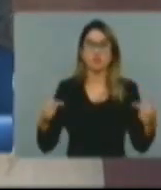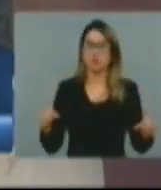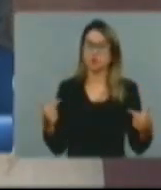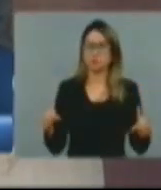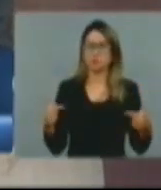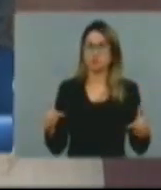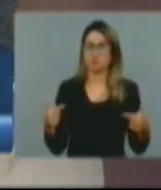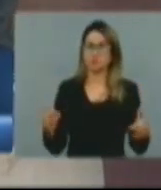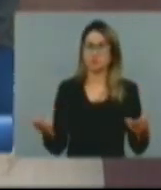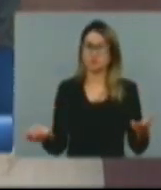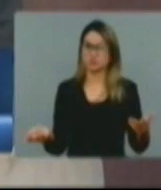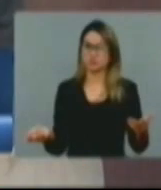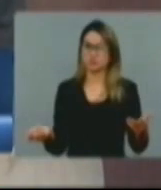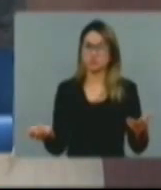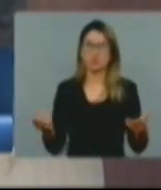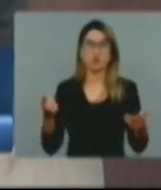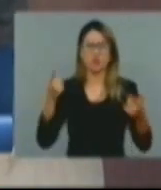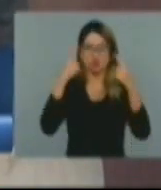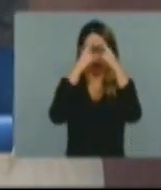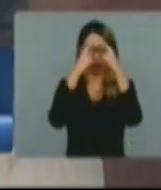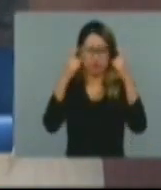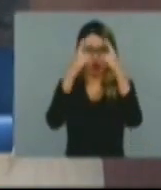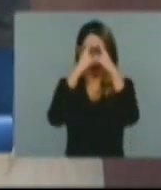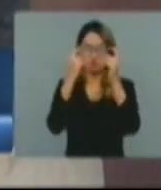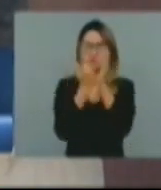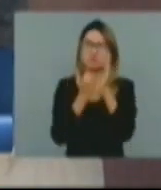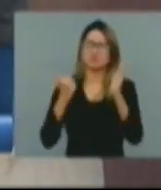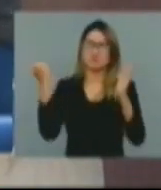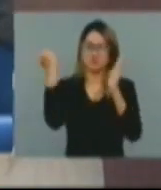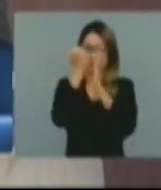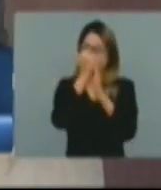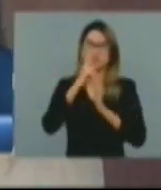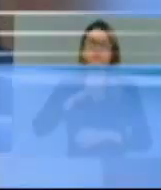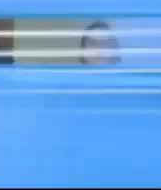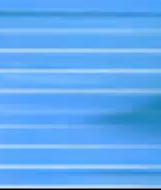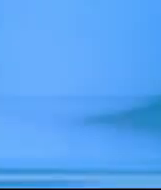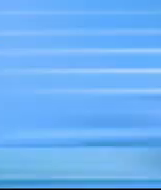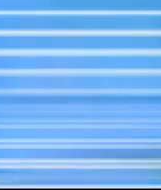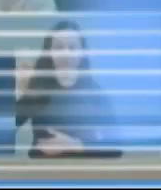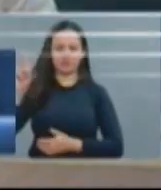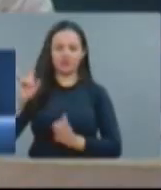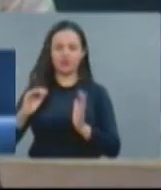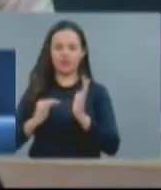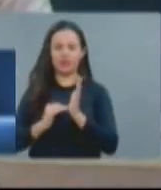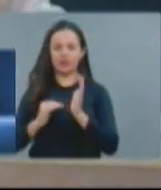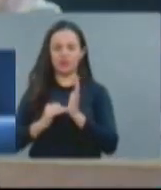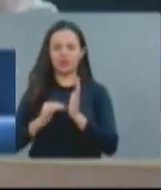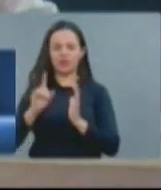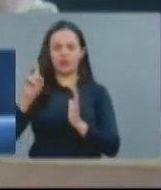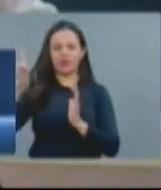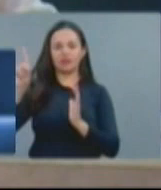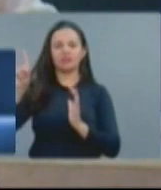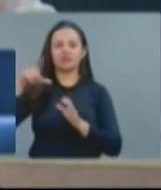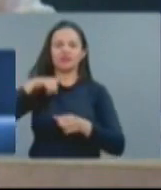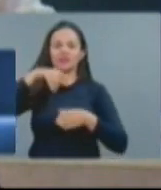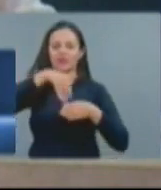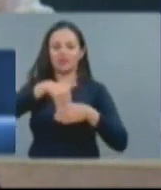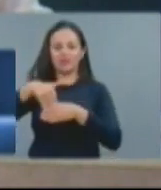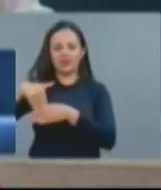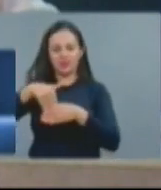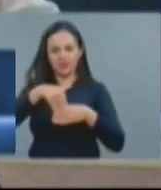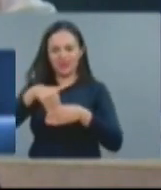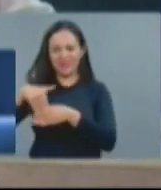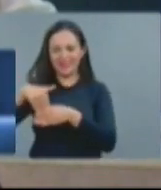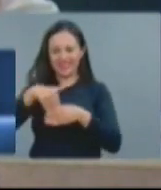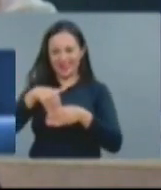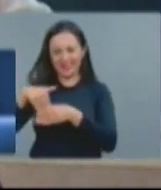violência no seio da sociedade. E eu digo que não é apenas vossa excelência que se